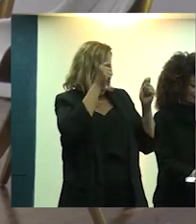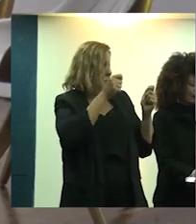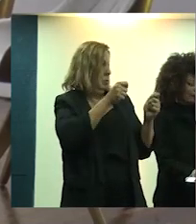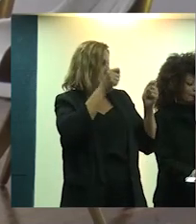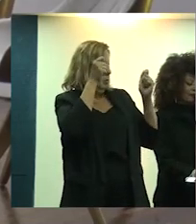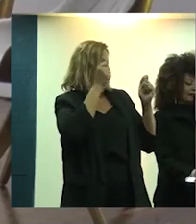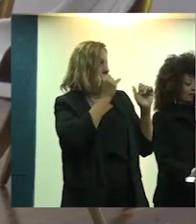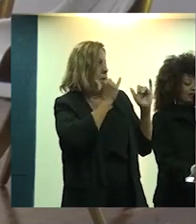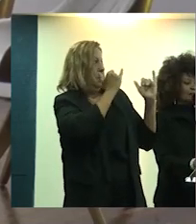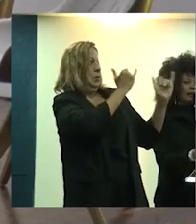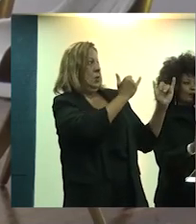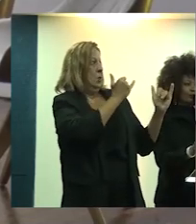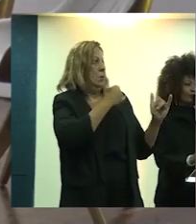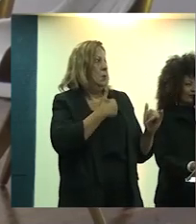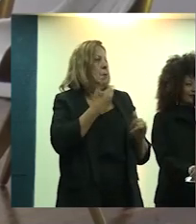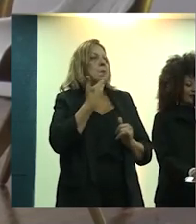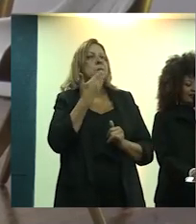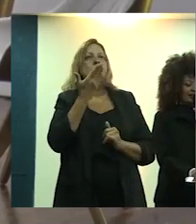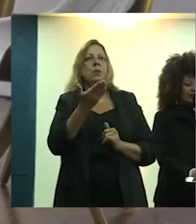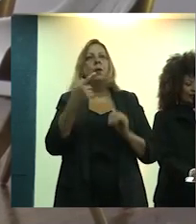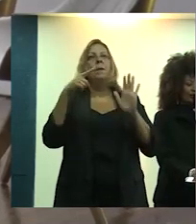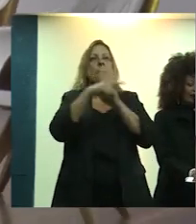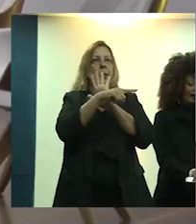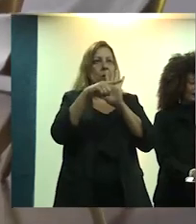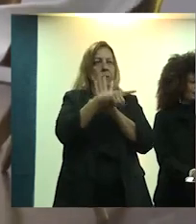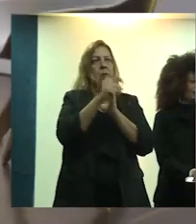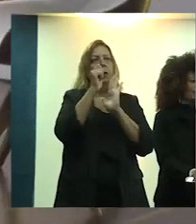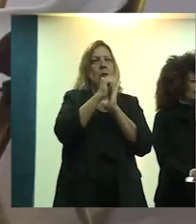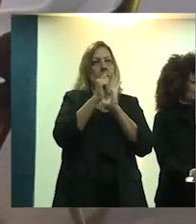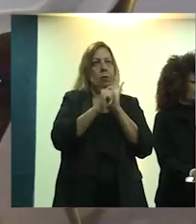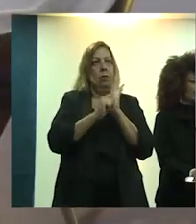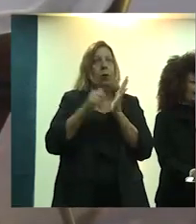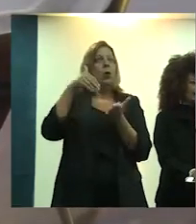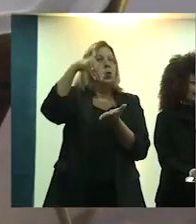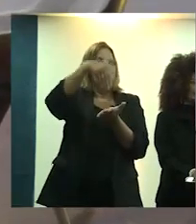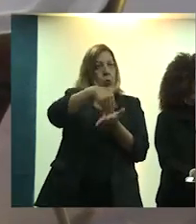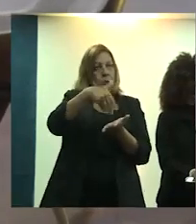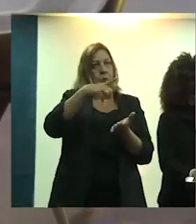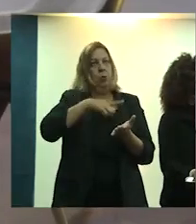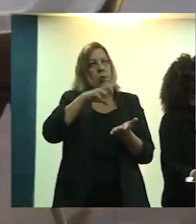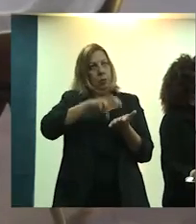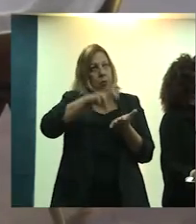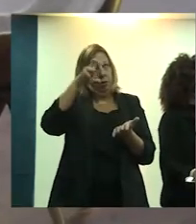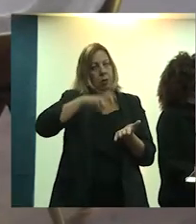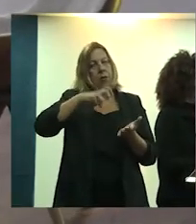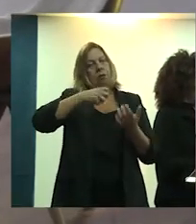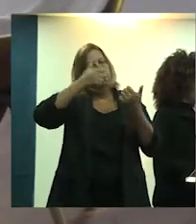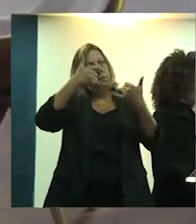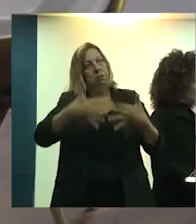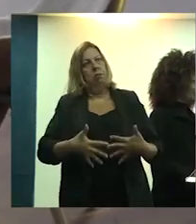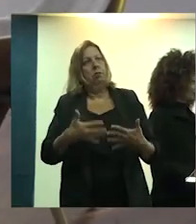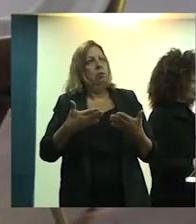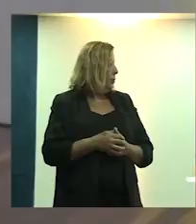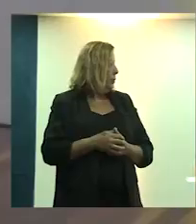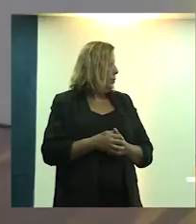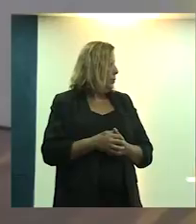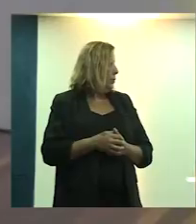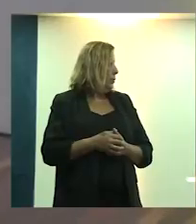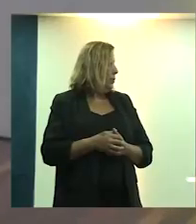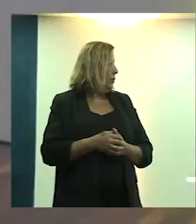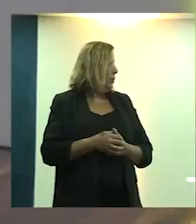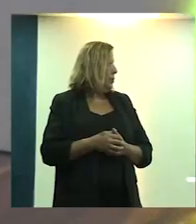plaquinha. Pedimos que as perguntas sejam anotadas para a última parte da manhã. Passo a palavra.